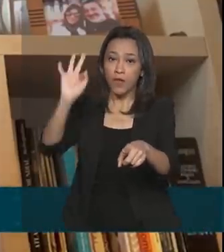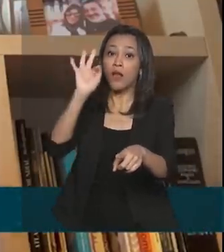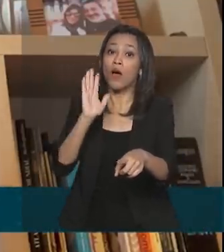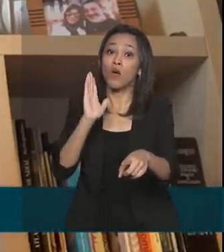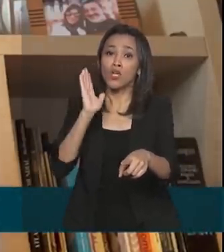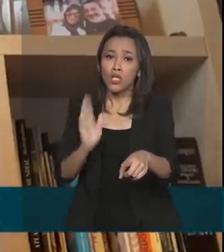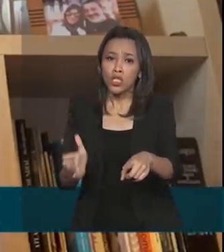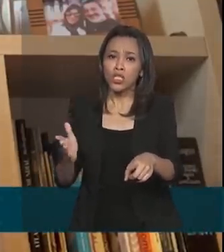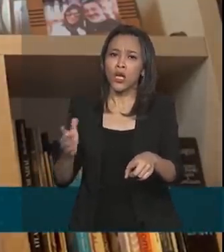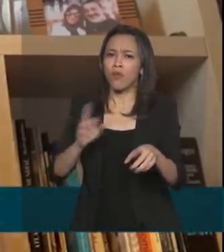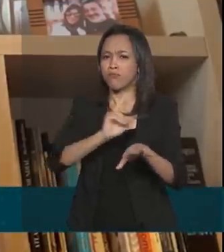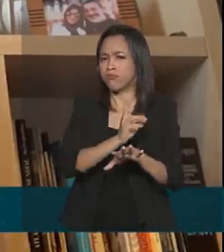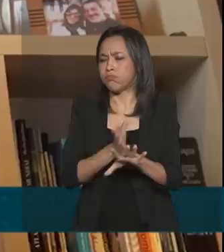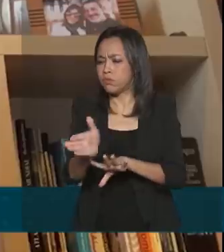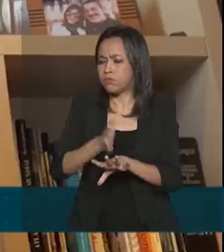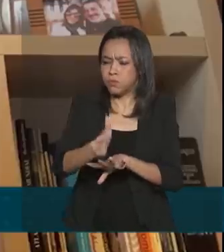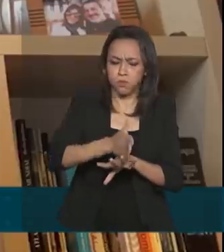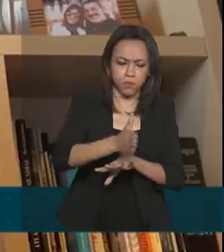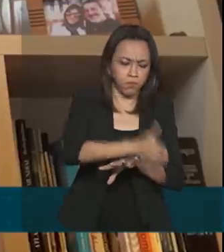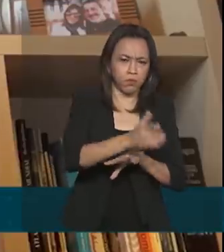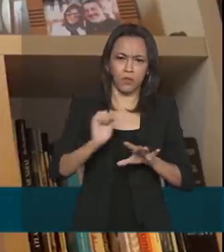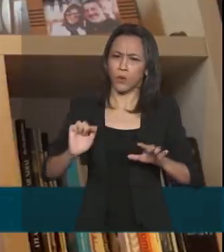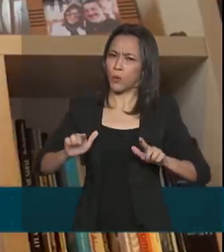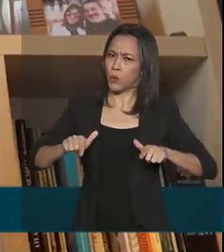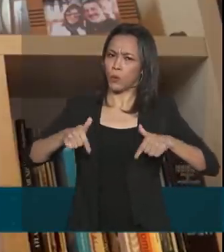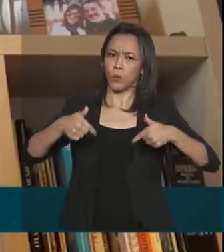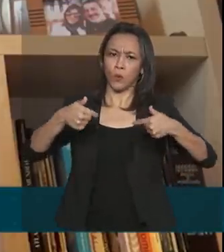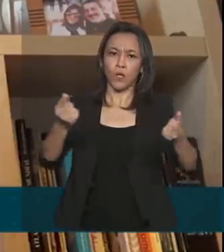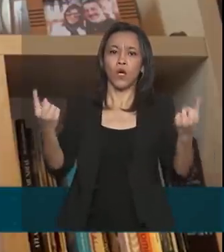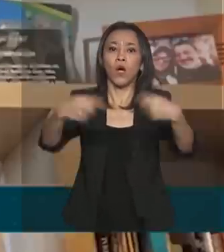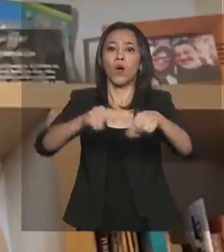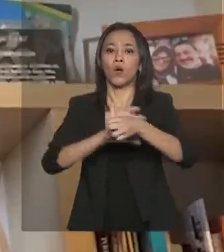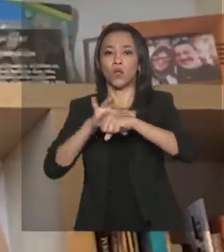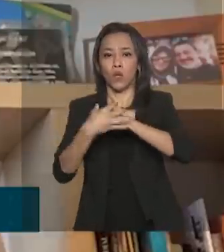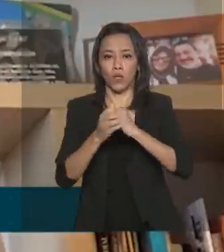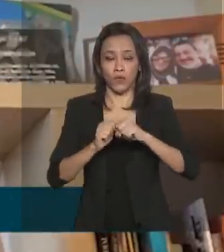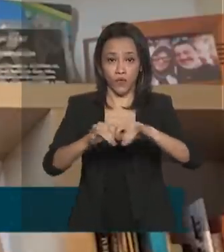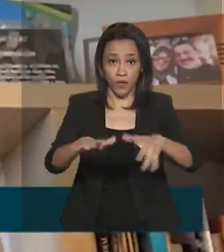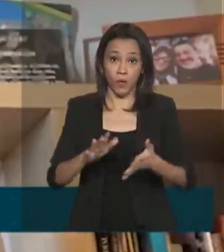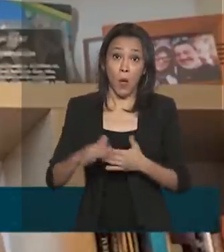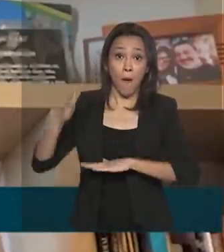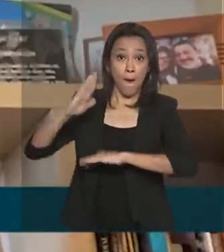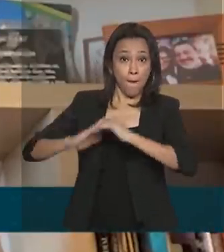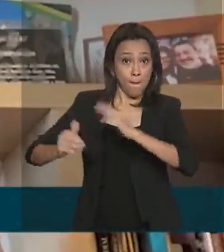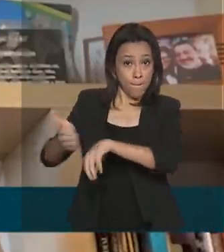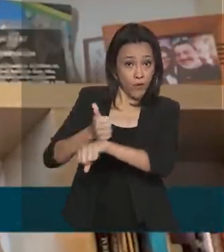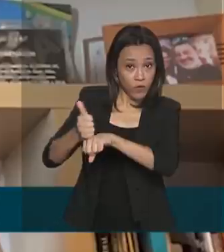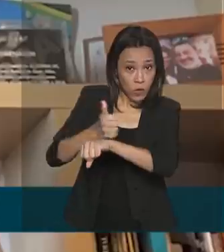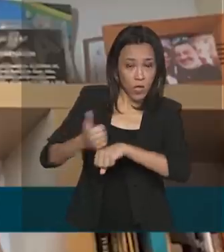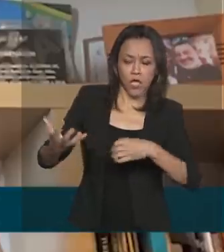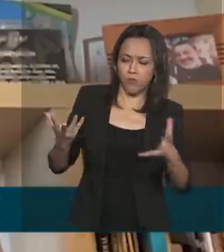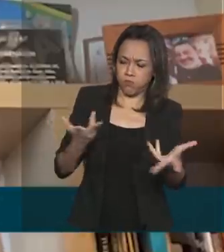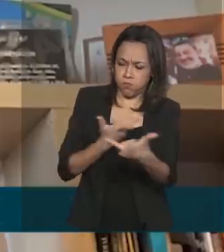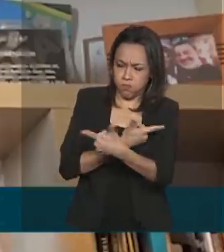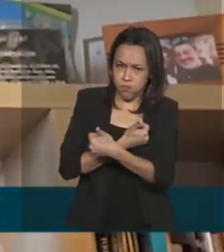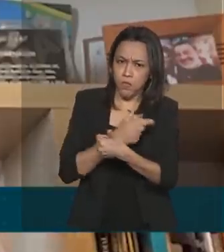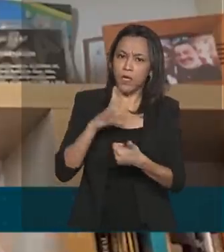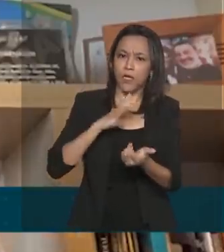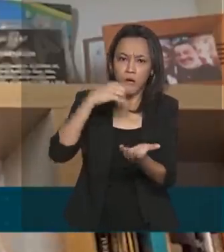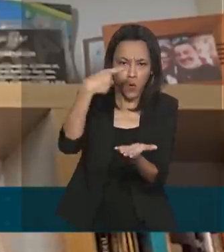em diversas frentes para o enfrentamento ao novo coronavírus. Profissionais qualificados e